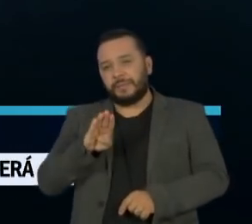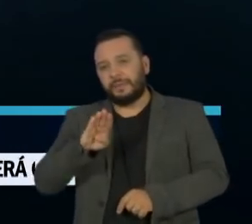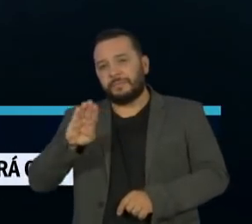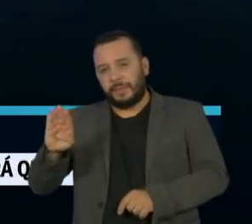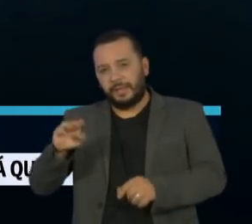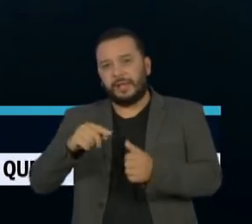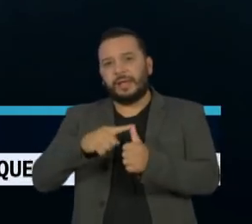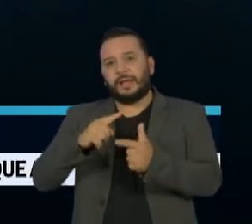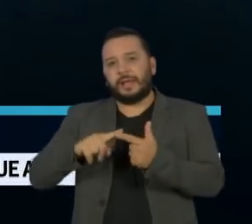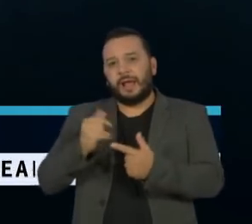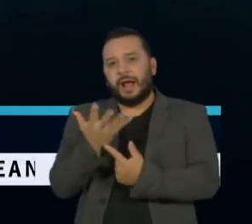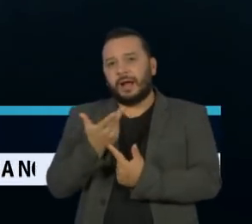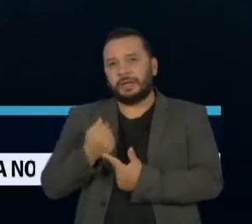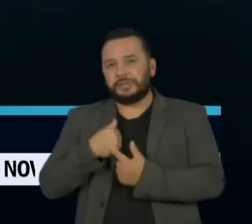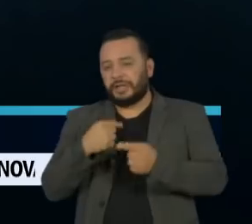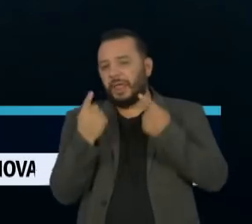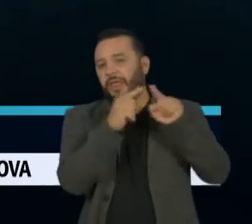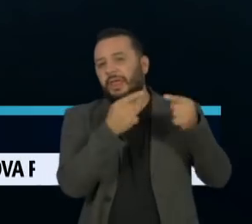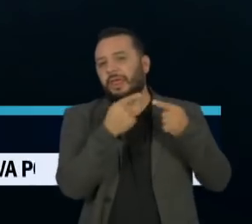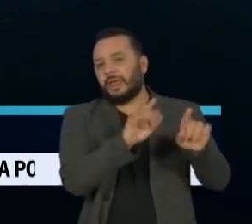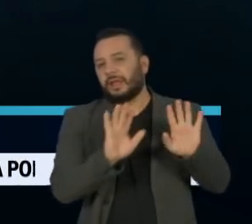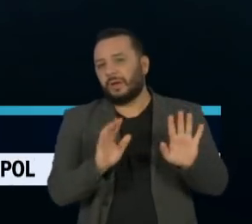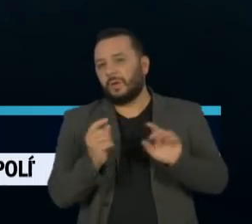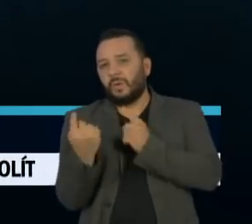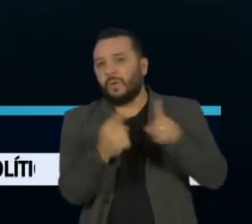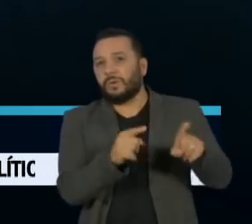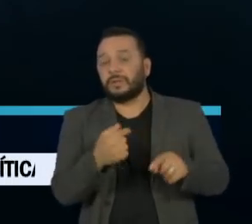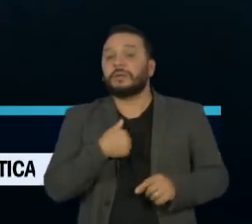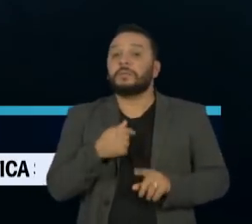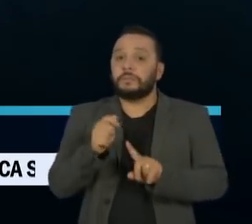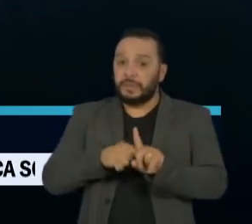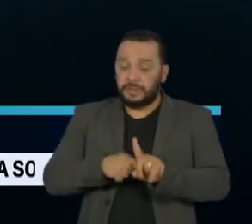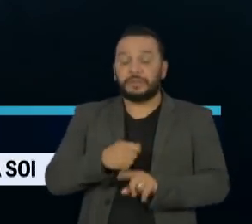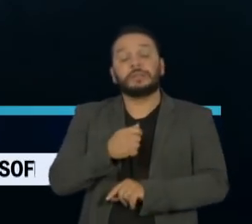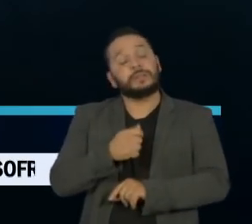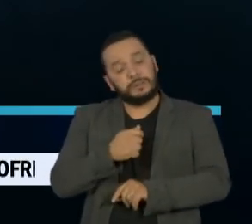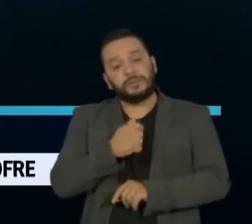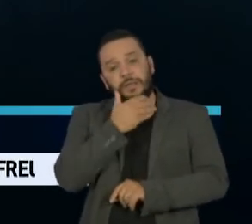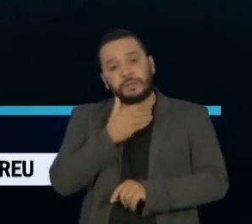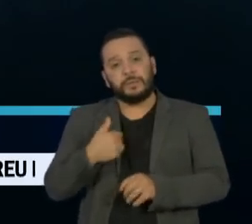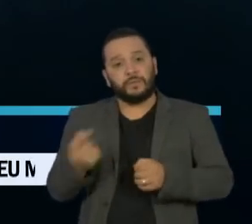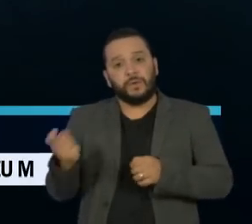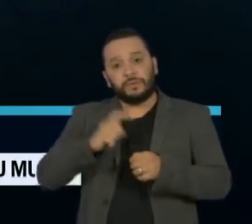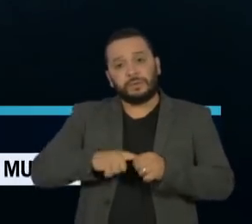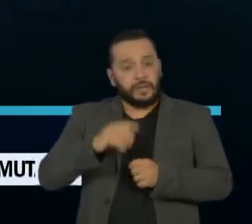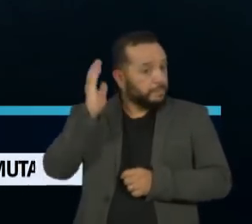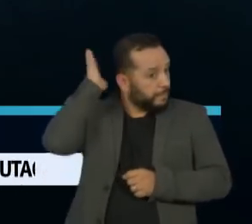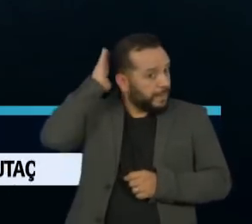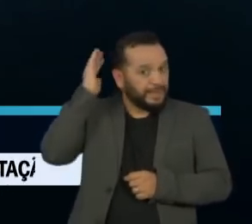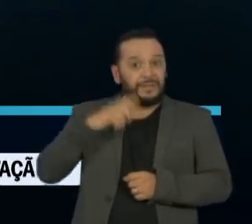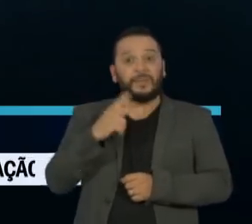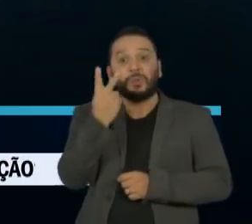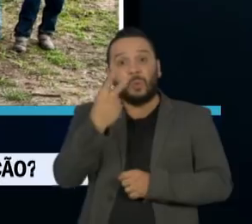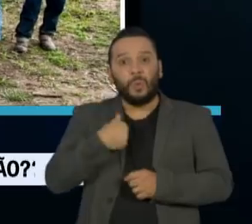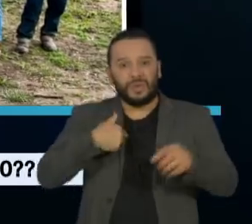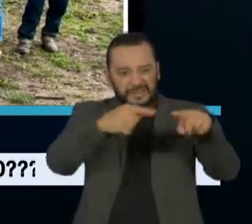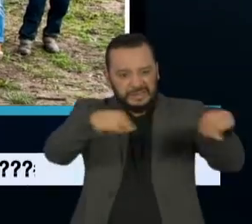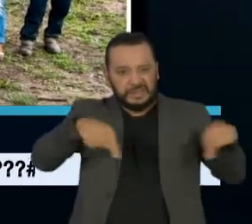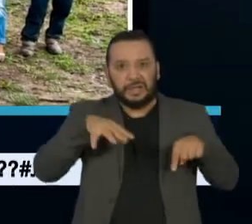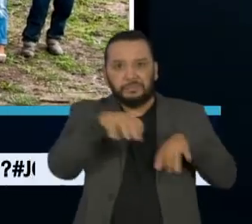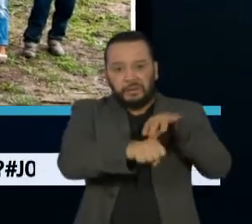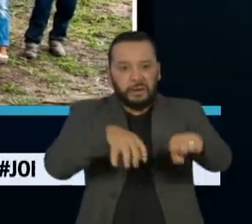Viver com medo. De dezembro para cá, quando eu voltei e retornei de Belém, nós tivemos duas invasões, tentativas de invasão.